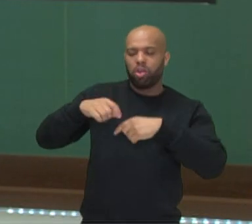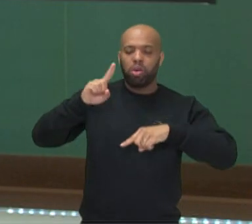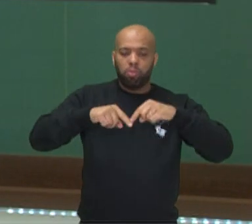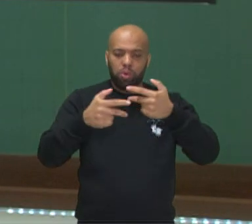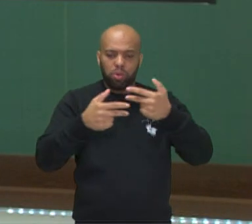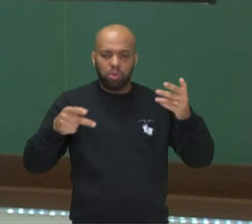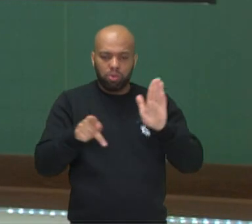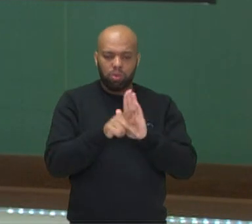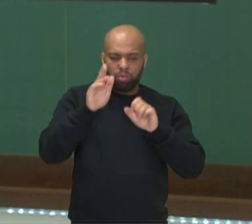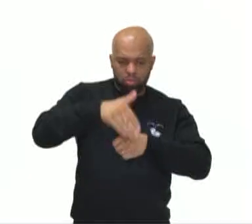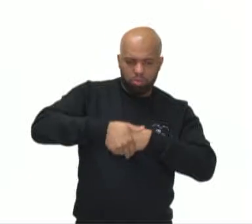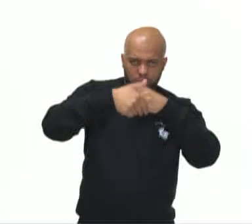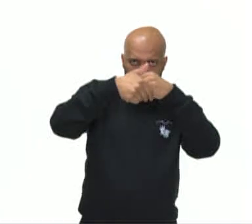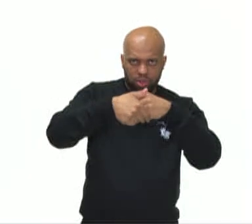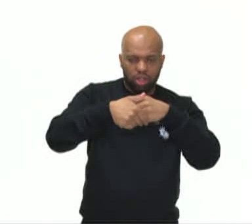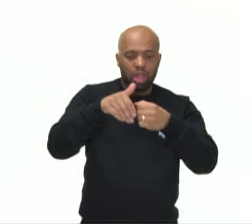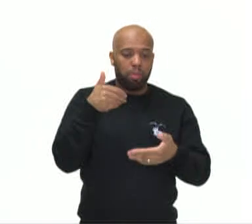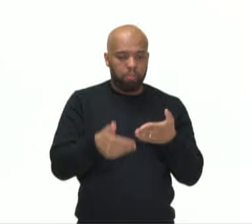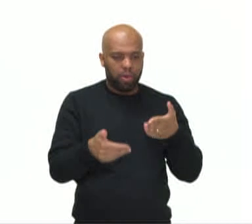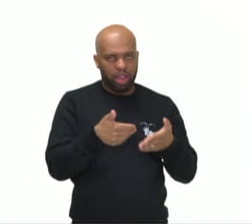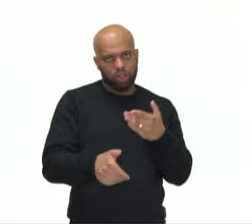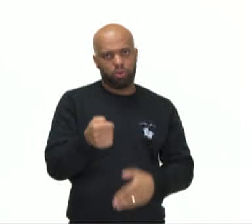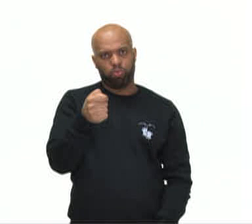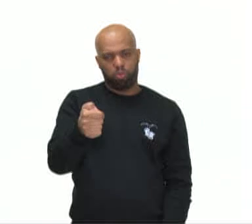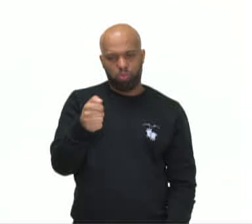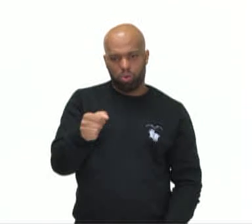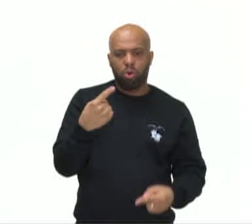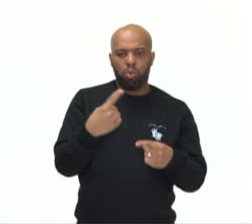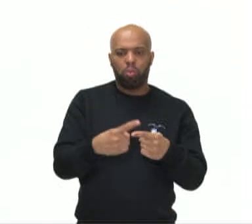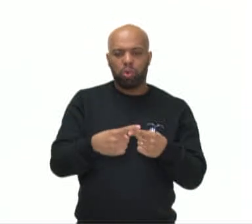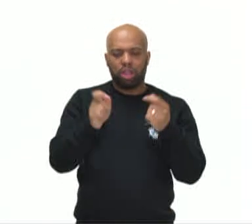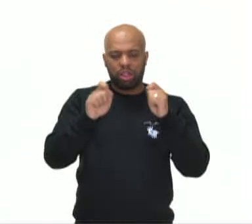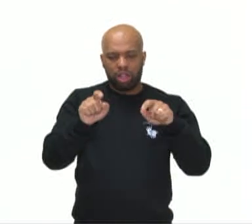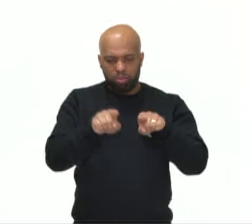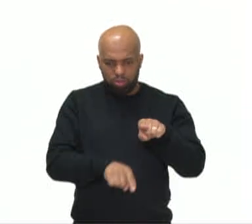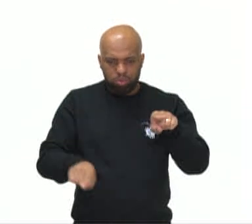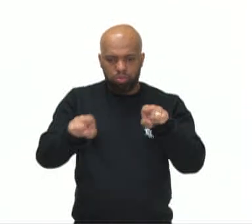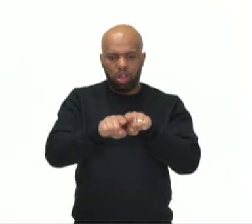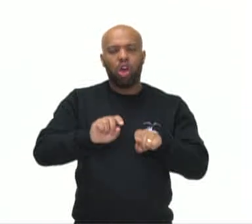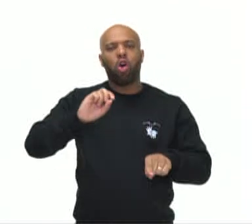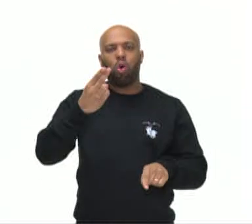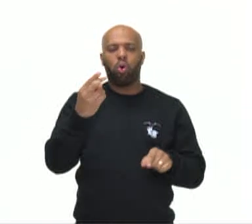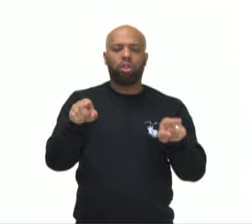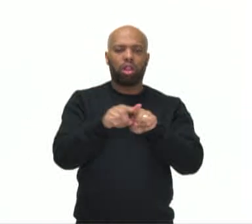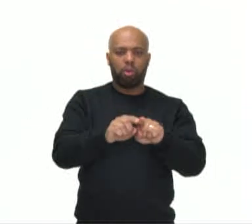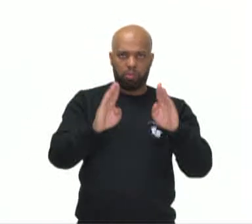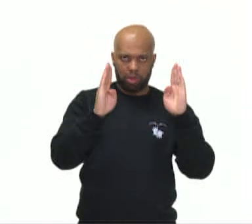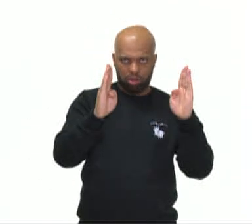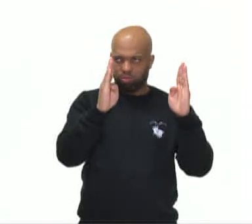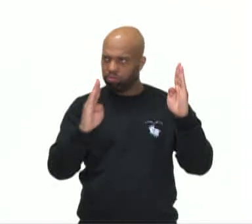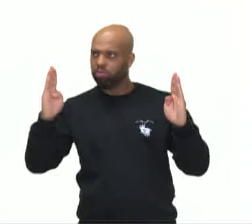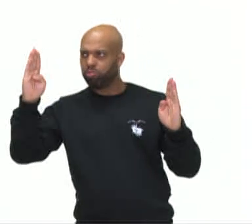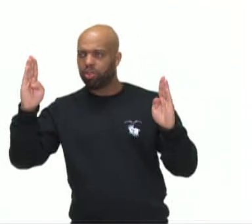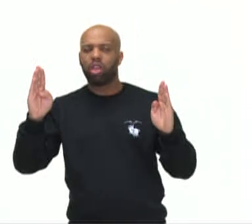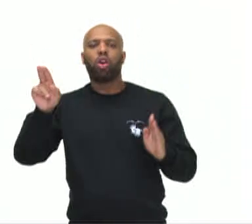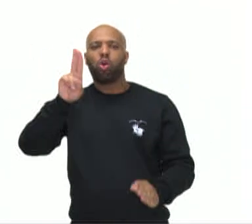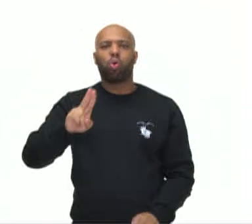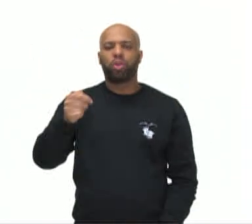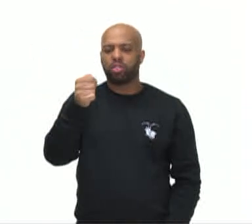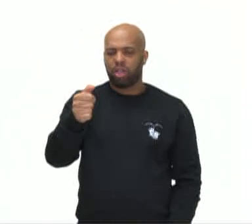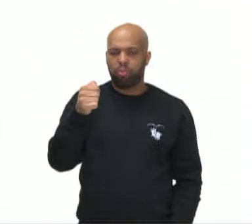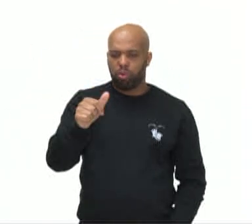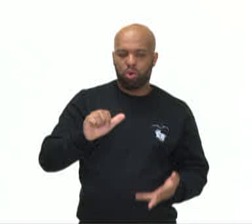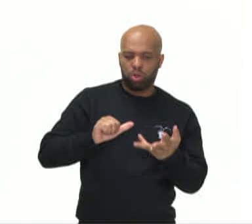sustentáveis geram menos perdas. São recicláveis ou são mais duráveis. Usam menos substâncias